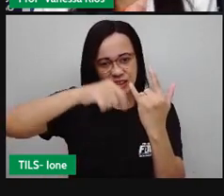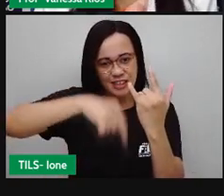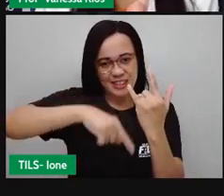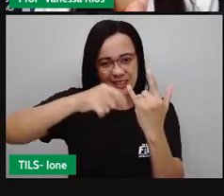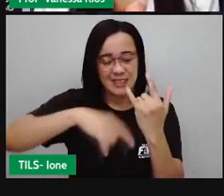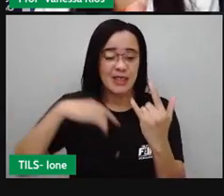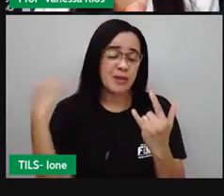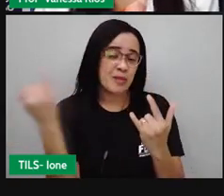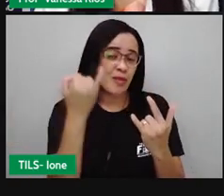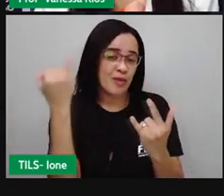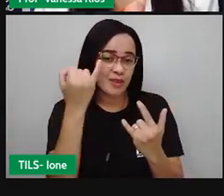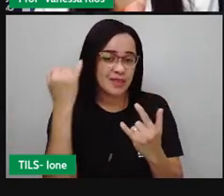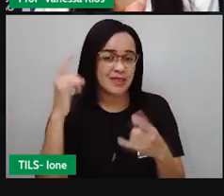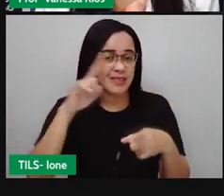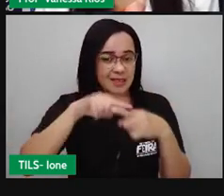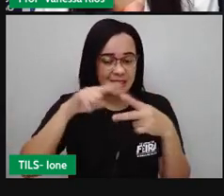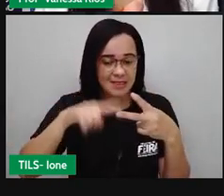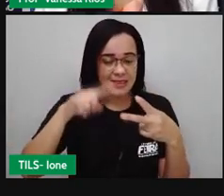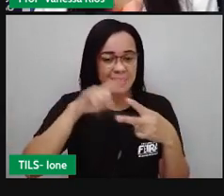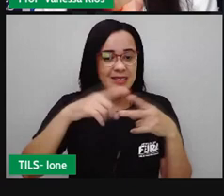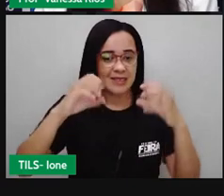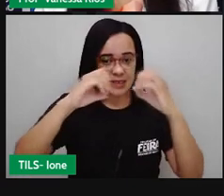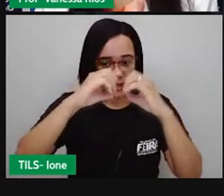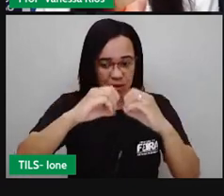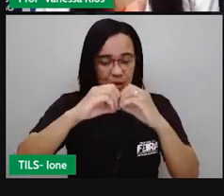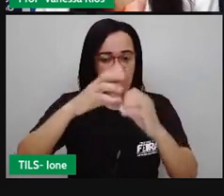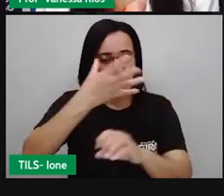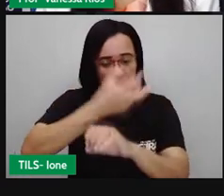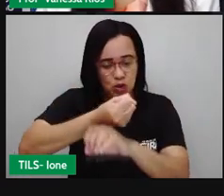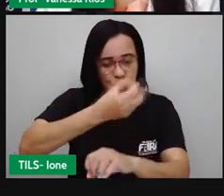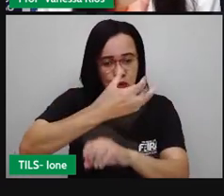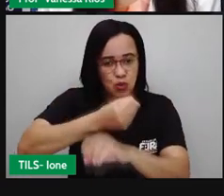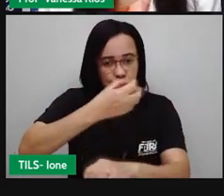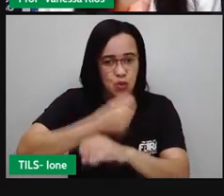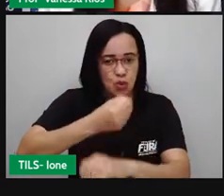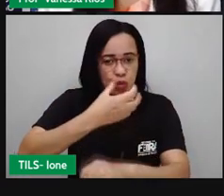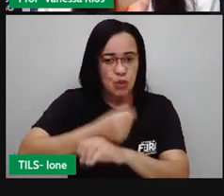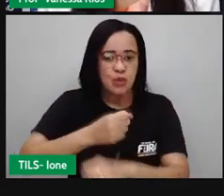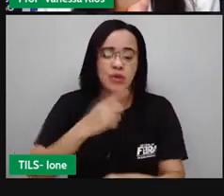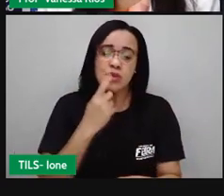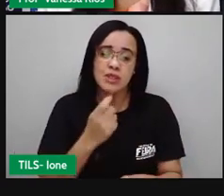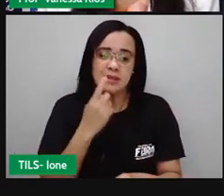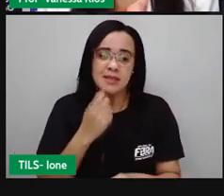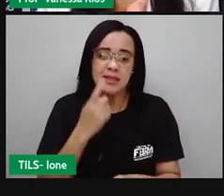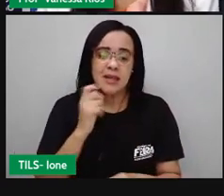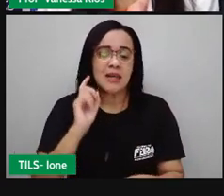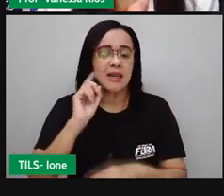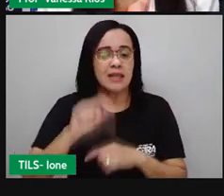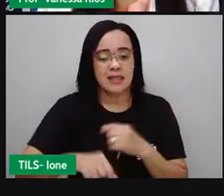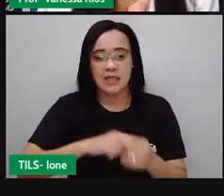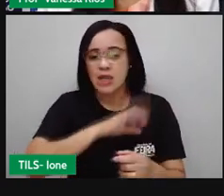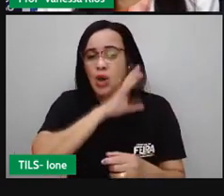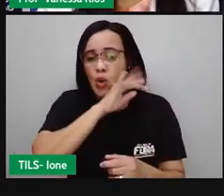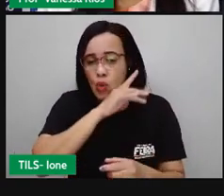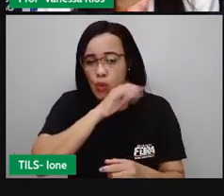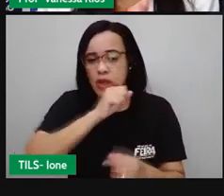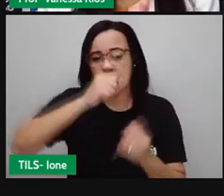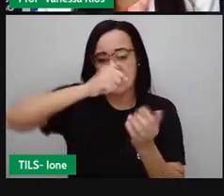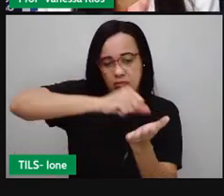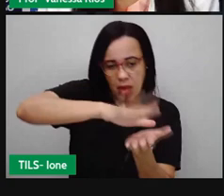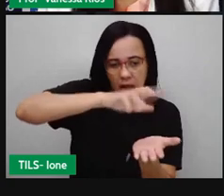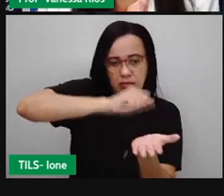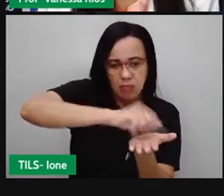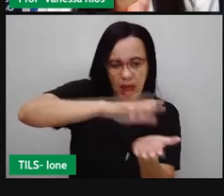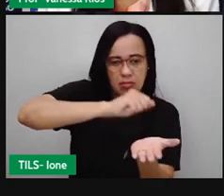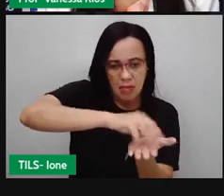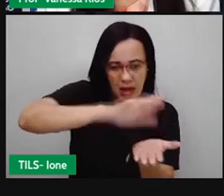rins, né? Para filtrar o nosso sangue. Fazer com que seja colocado para fora as substâncias que não servem aí. Que